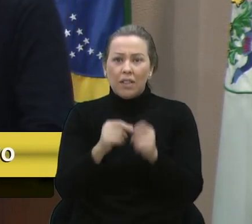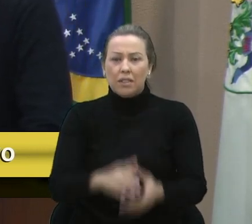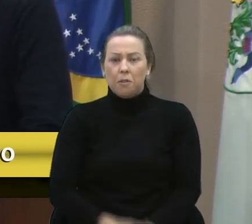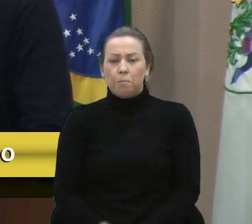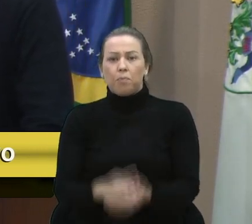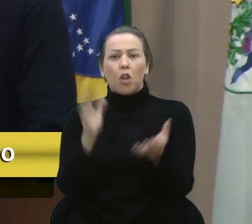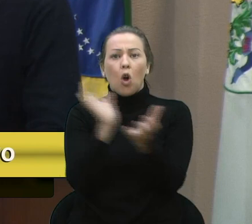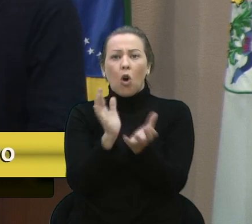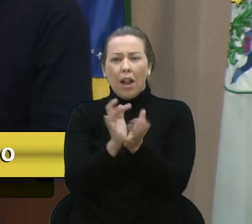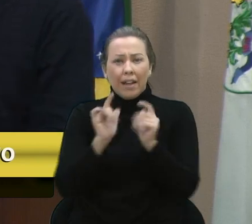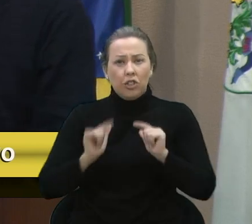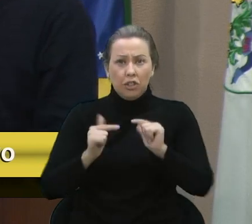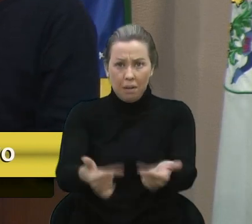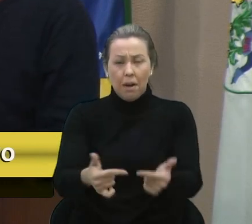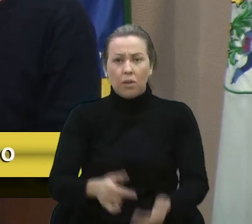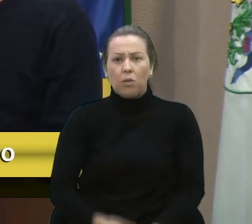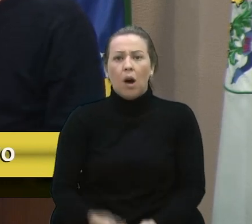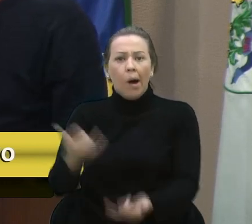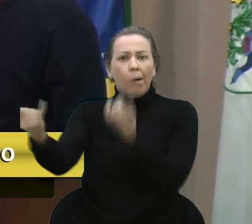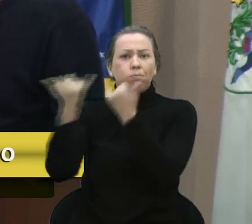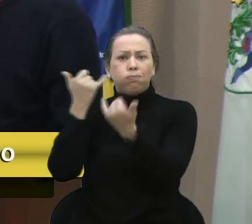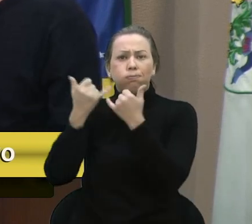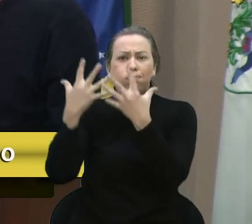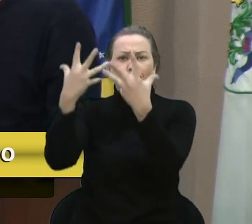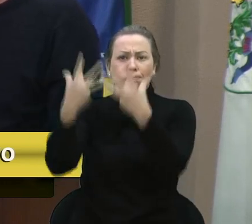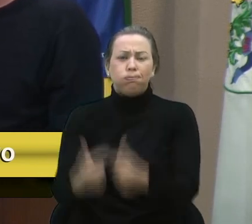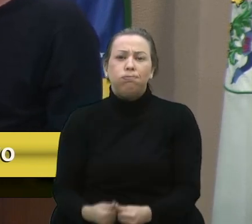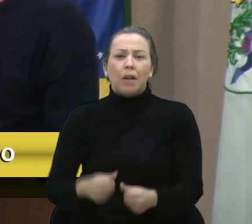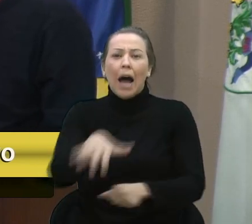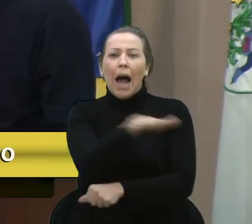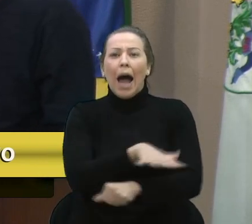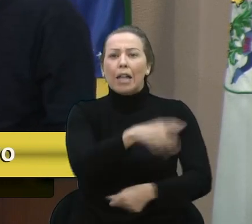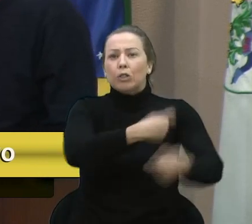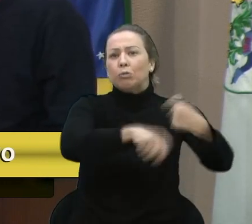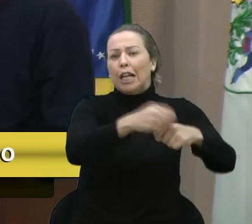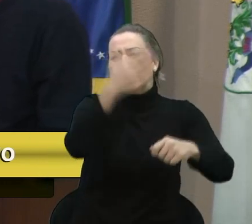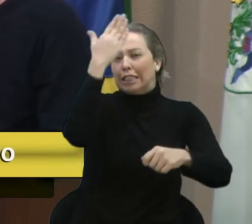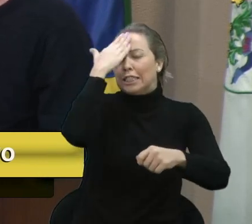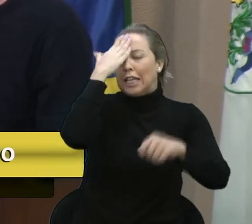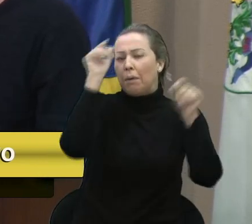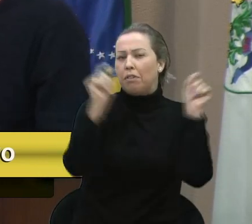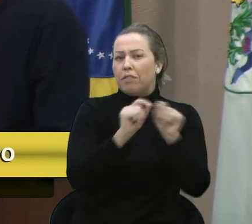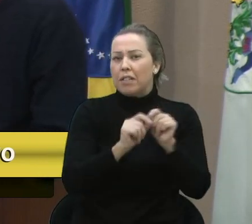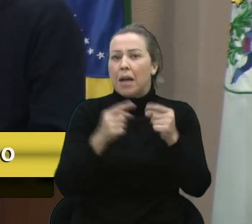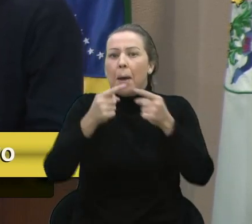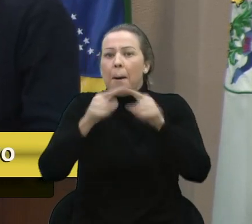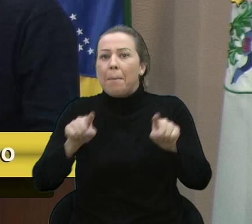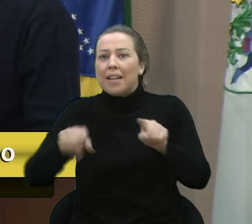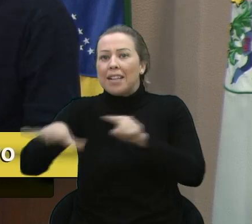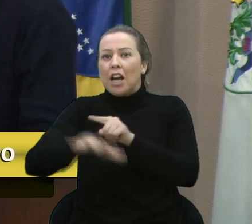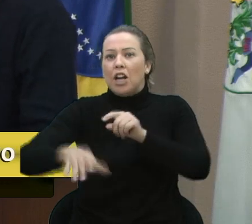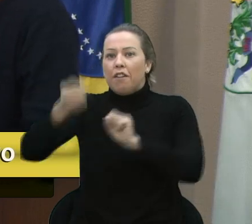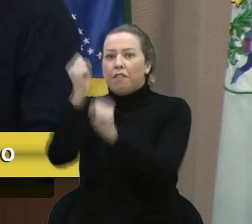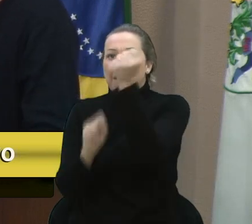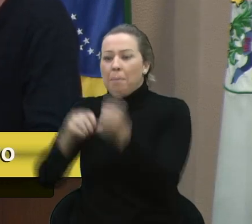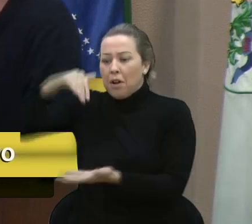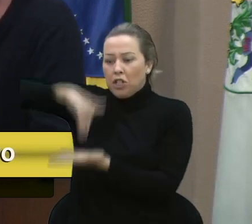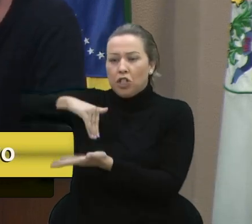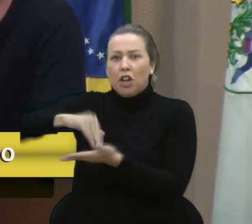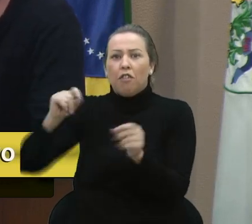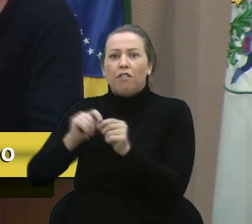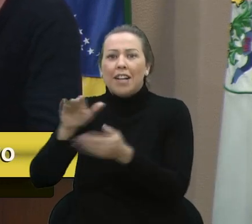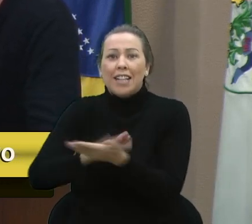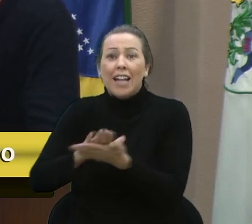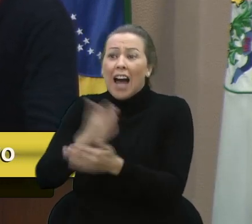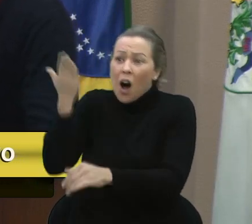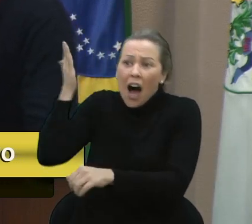Colegas de trabalho, recebi muitos dizendo, o pessoal do administrativo aqui sabe fazer, mas o pessoal lá do chão de fábrica vai difícil. Ajudem